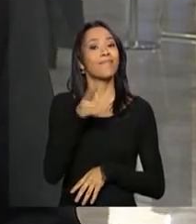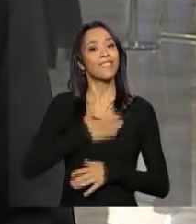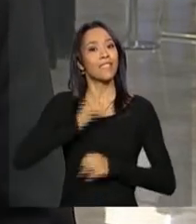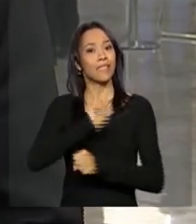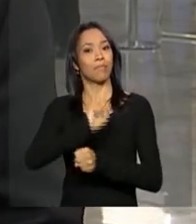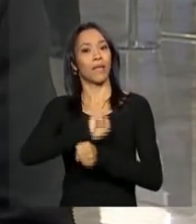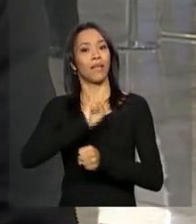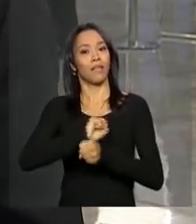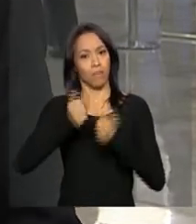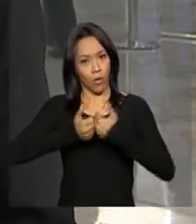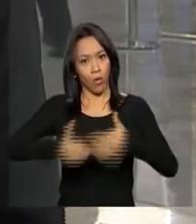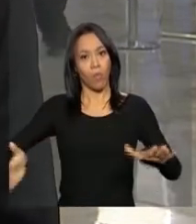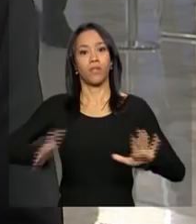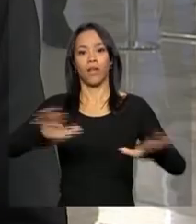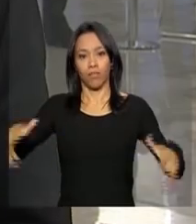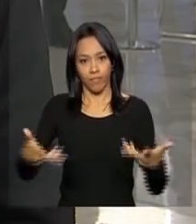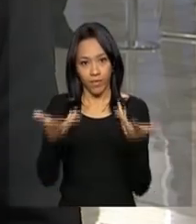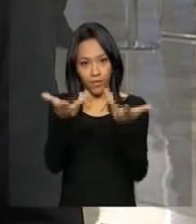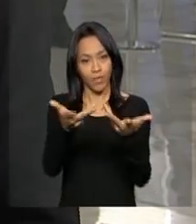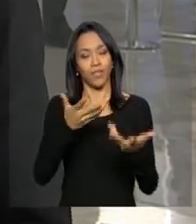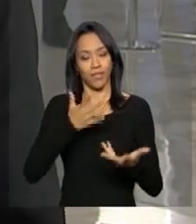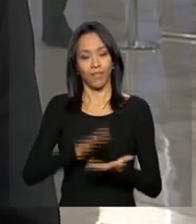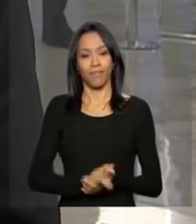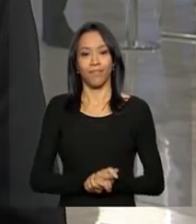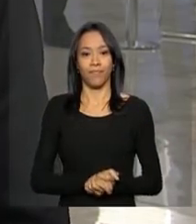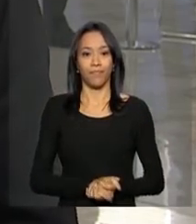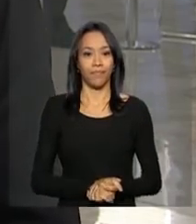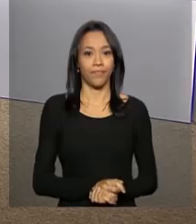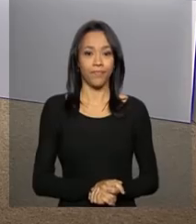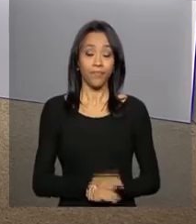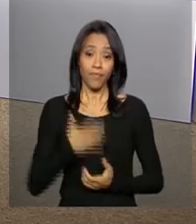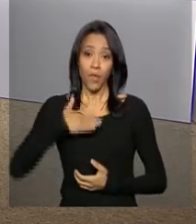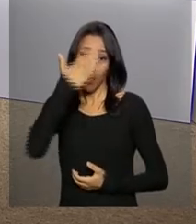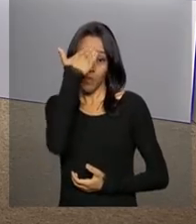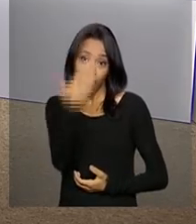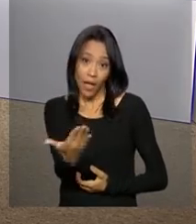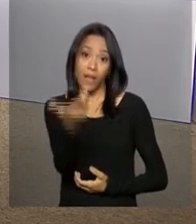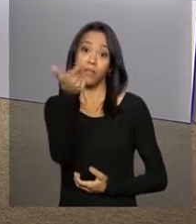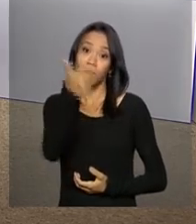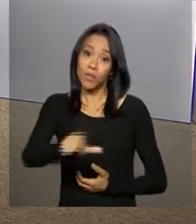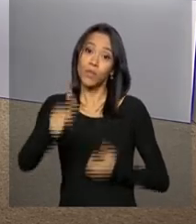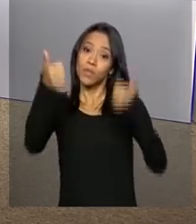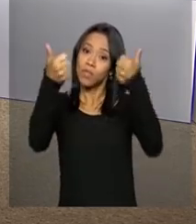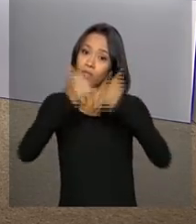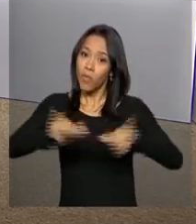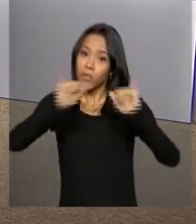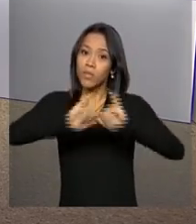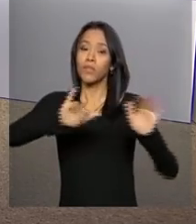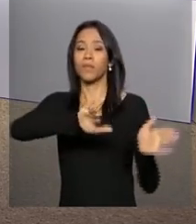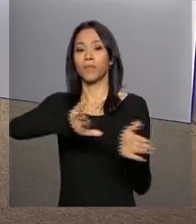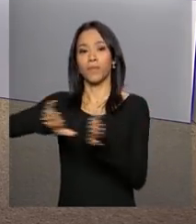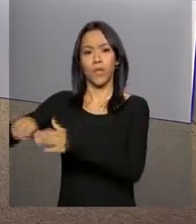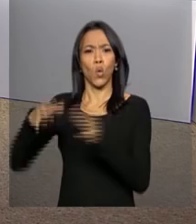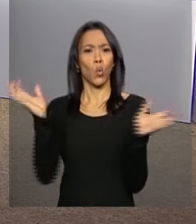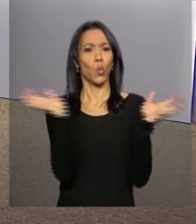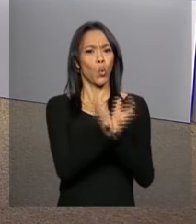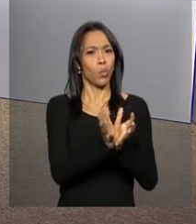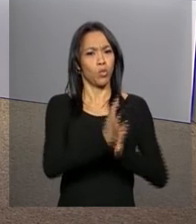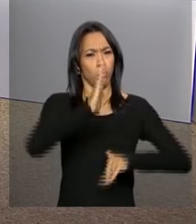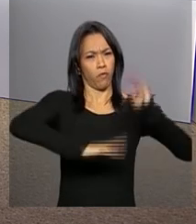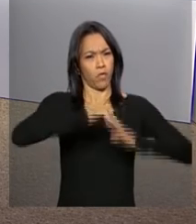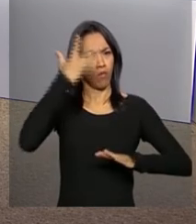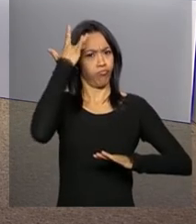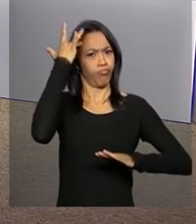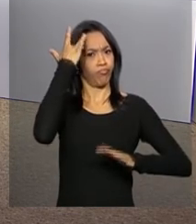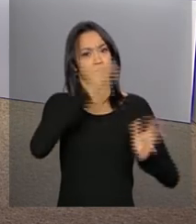do início dessa cerimônia. A gente segue acompanhando tudo por aqui. Daniele. Obrigada, João Pedro, mais uma vez pelas suas informações. Um grupo de juristas